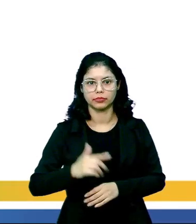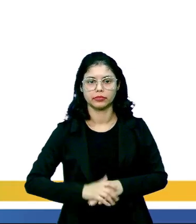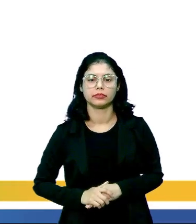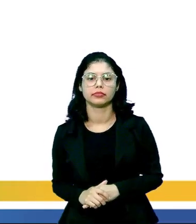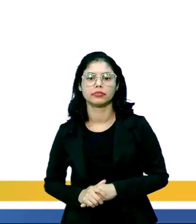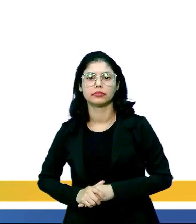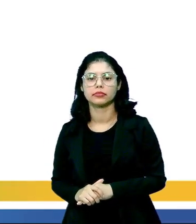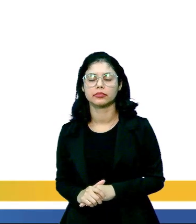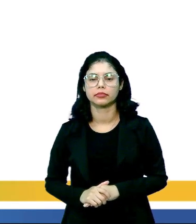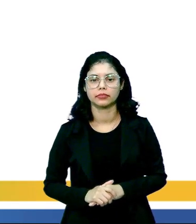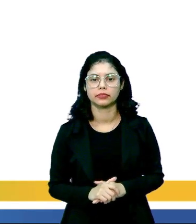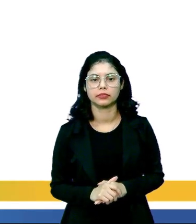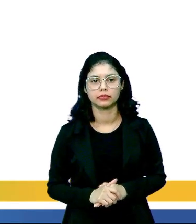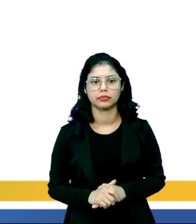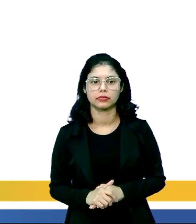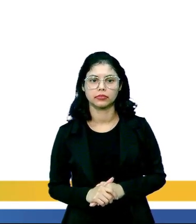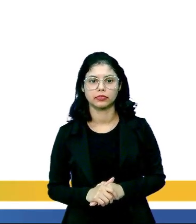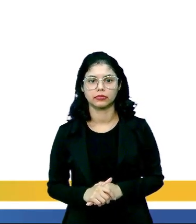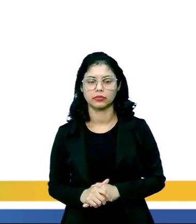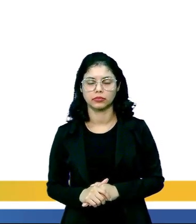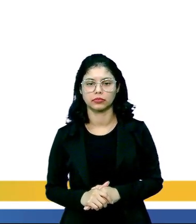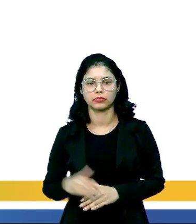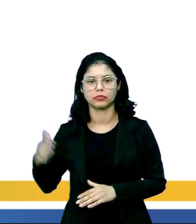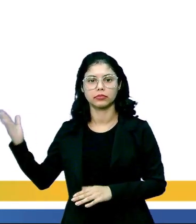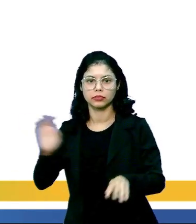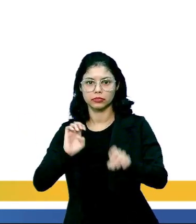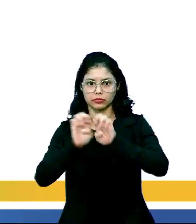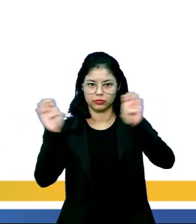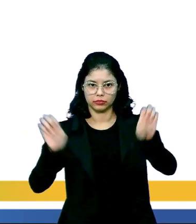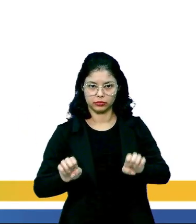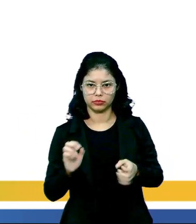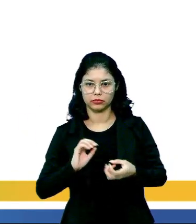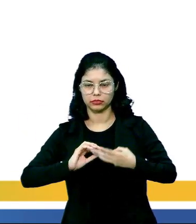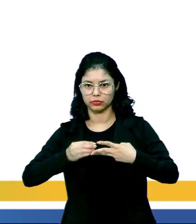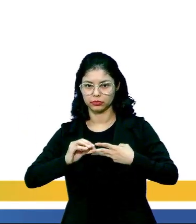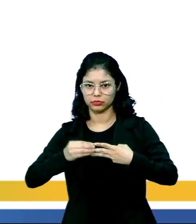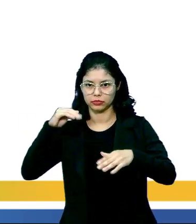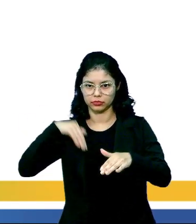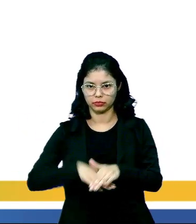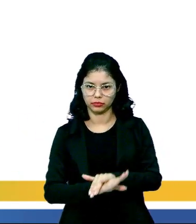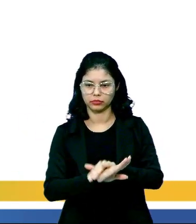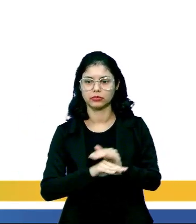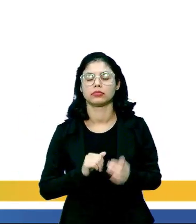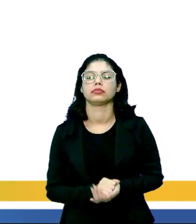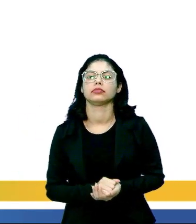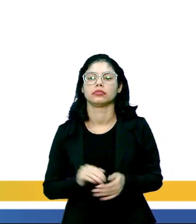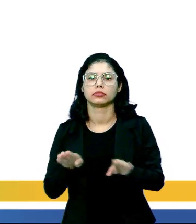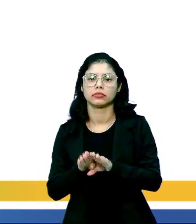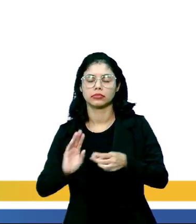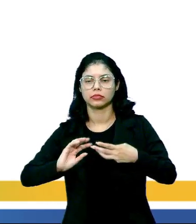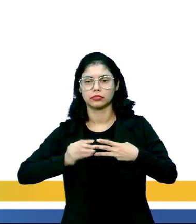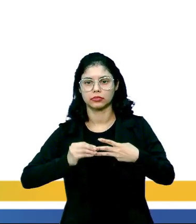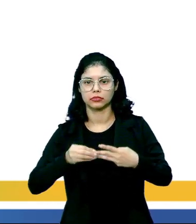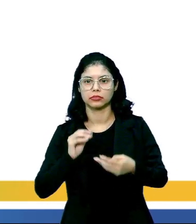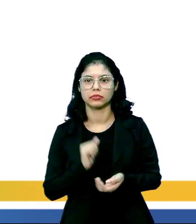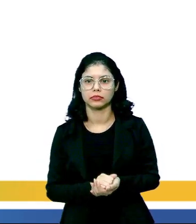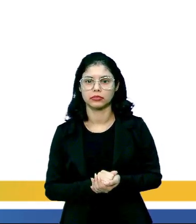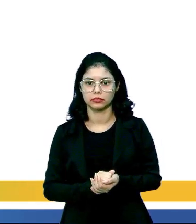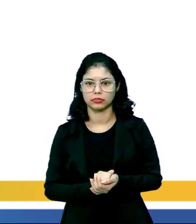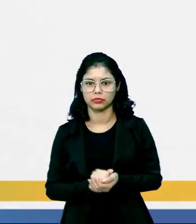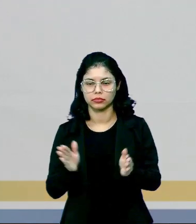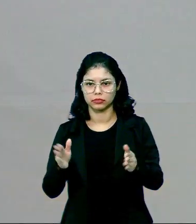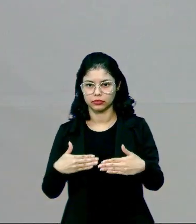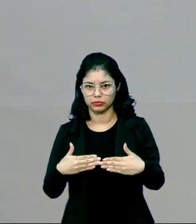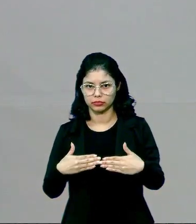Isso é uma troca gasosa. E olha só essas estruturas. Temos células guardas. Essas células guardas do estômato